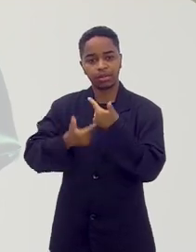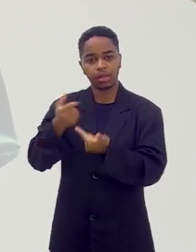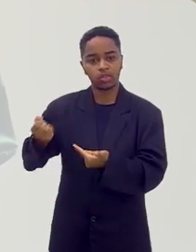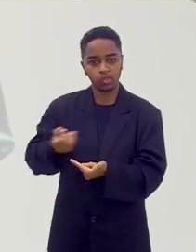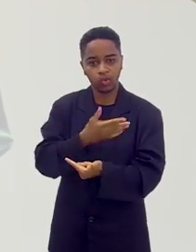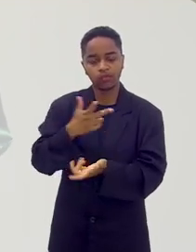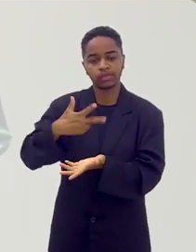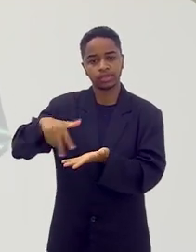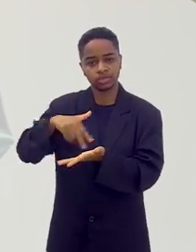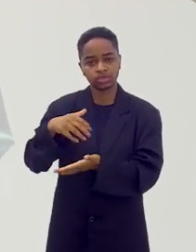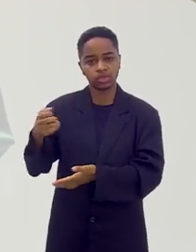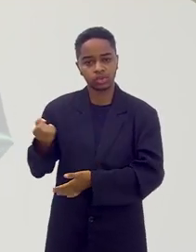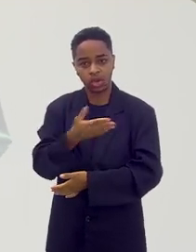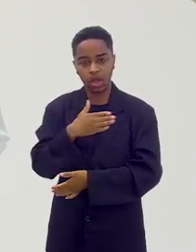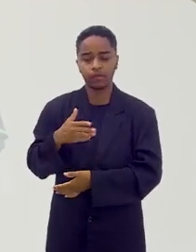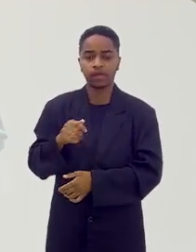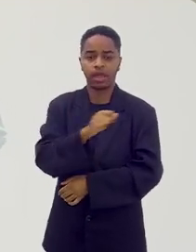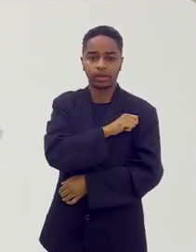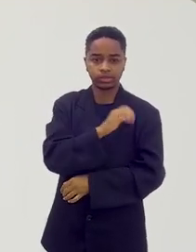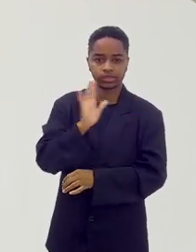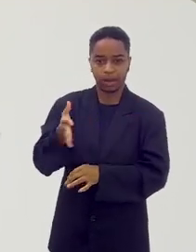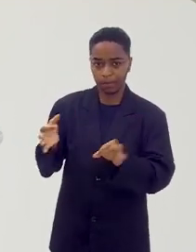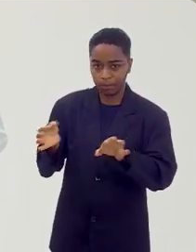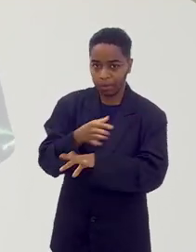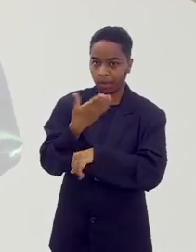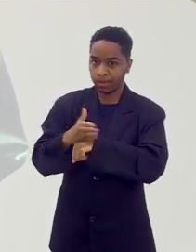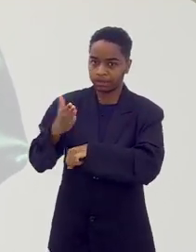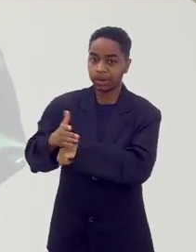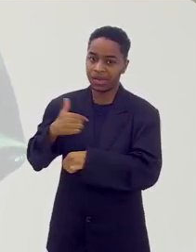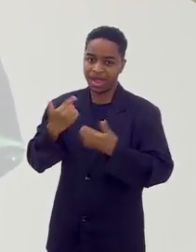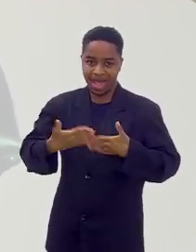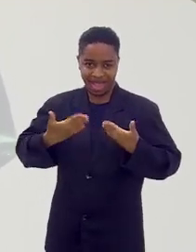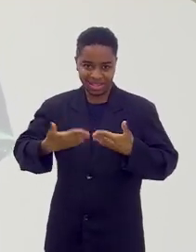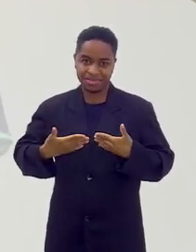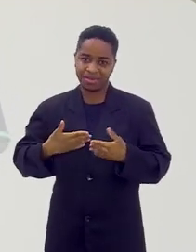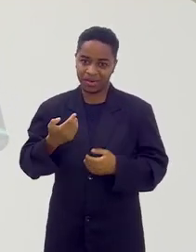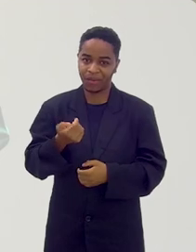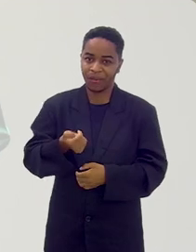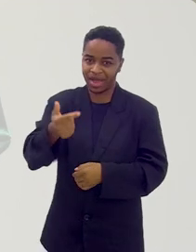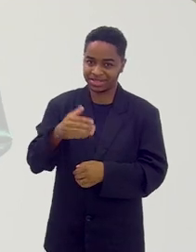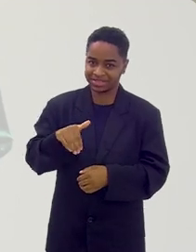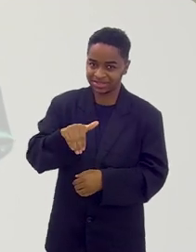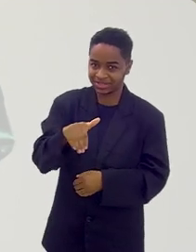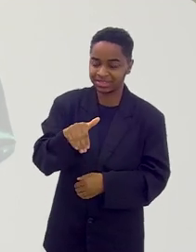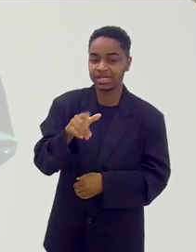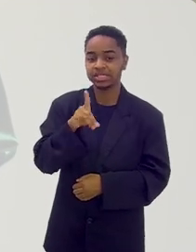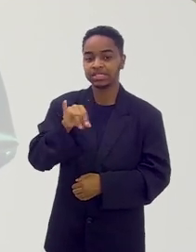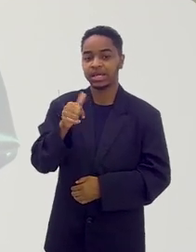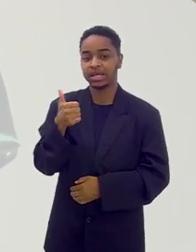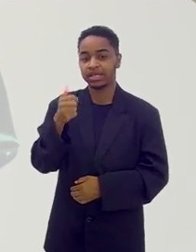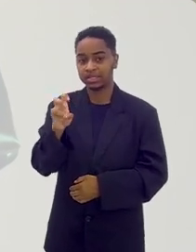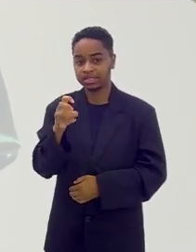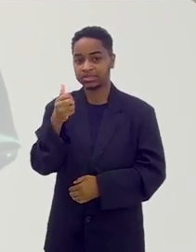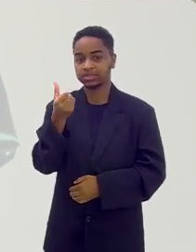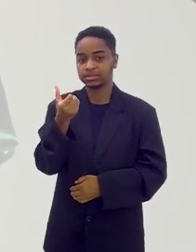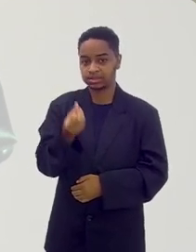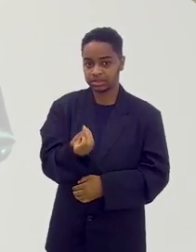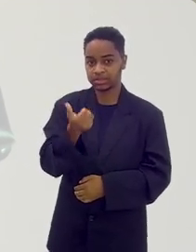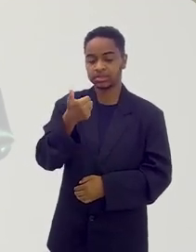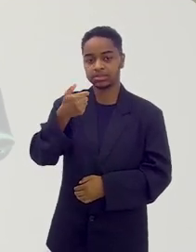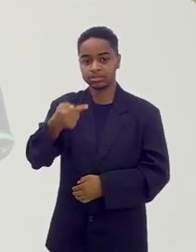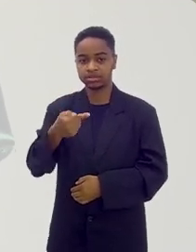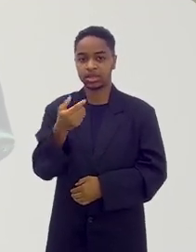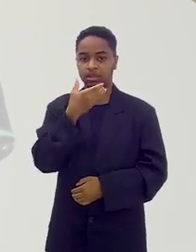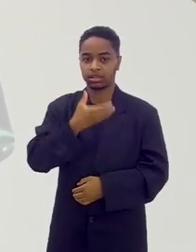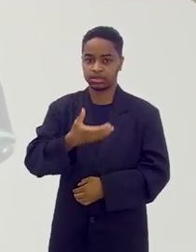novo, né? Coreografias novas, alunas ensaiadas. Super animada aí, né? É dia 15, 16 e